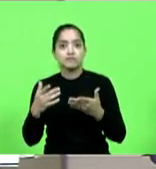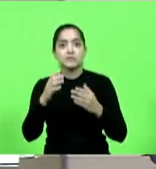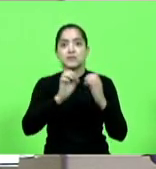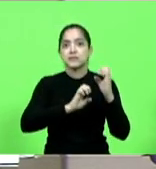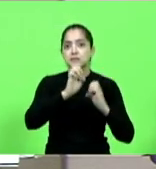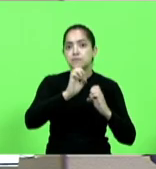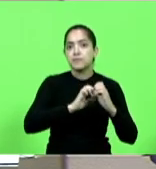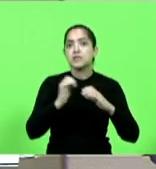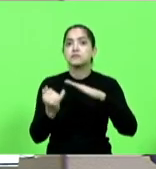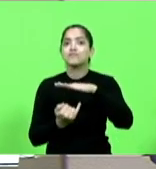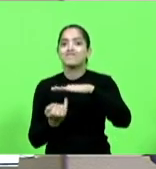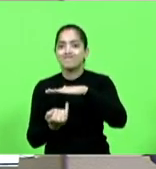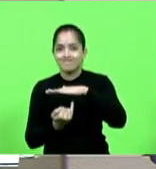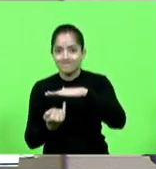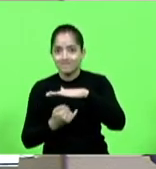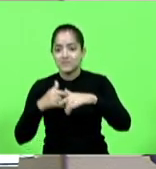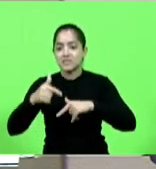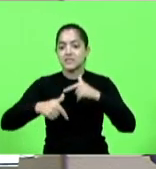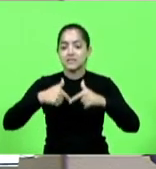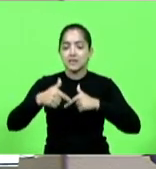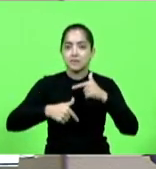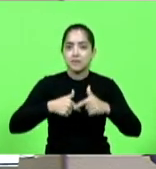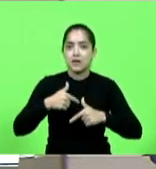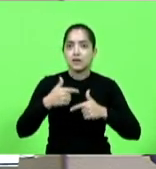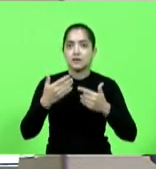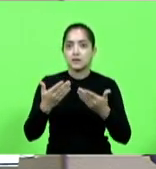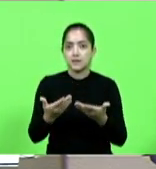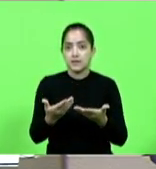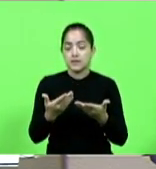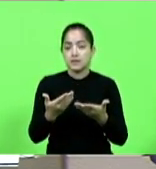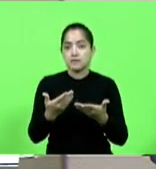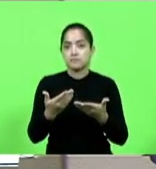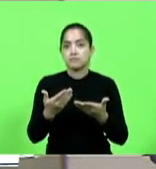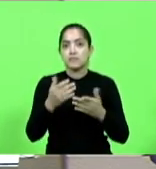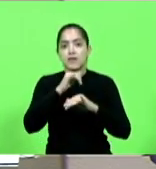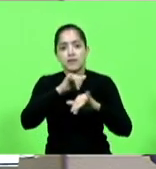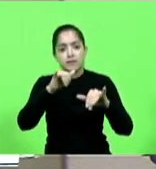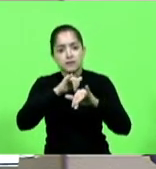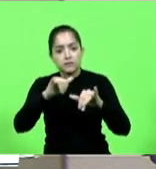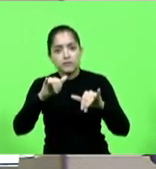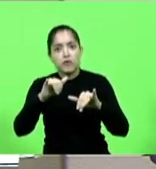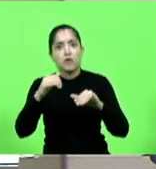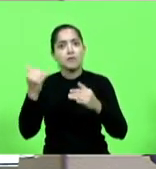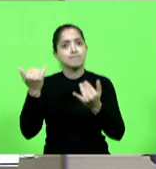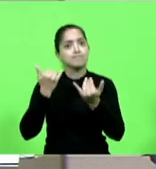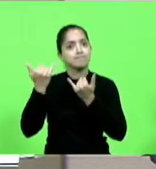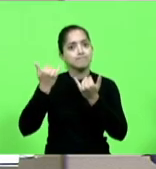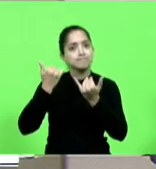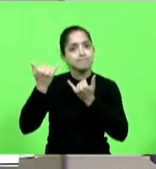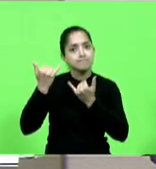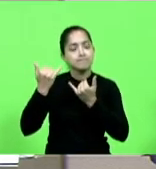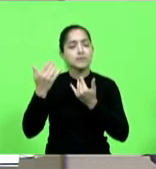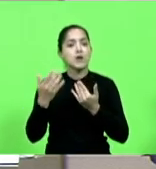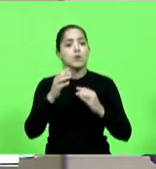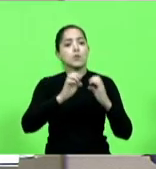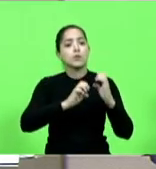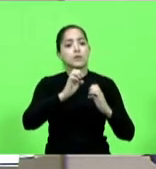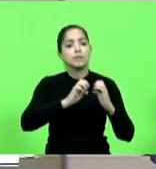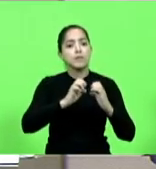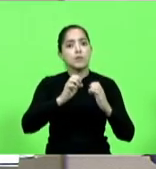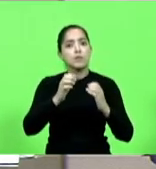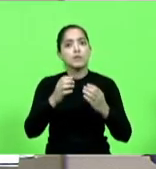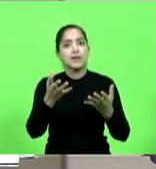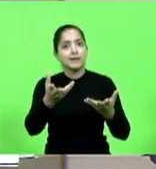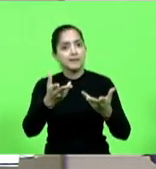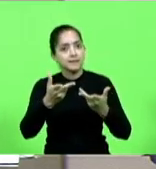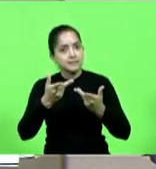indústria do prestador de serviço porque ela informa o cidadão aquilo que a empresa tem e atrai o cidadão